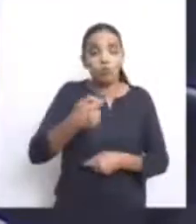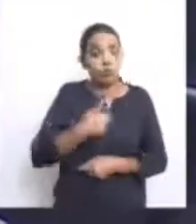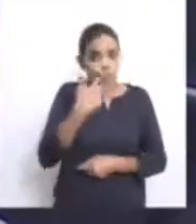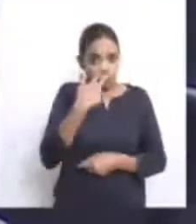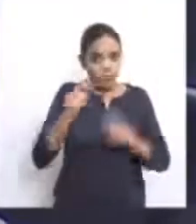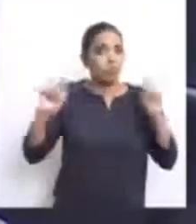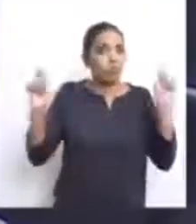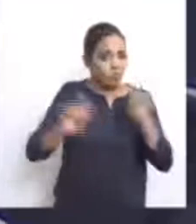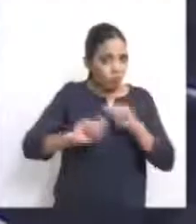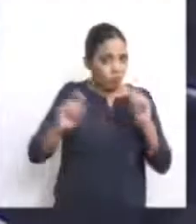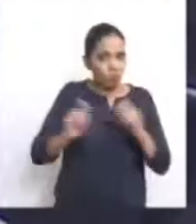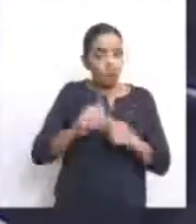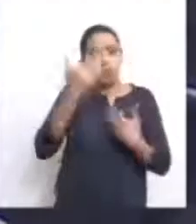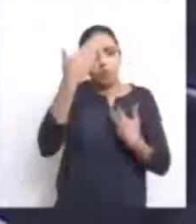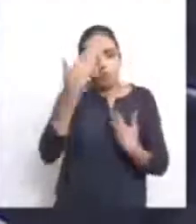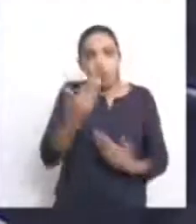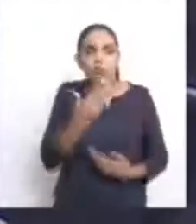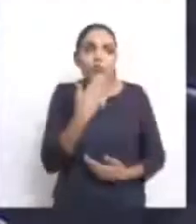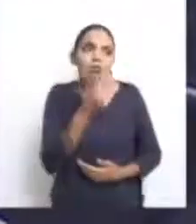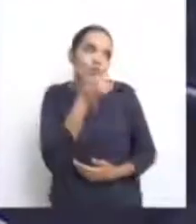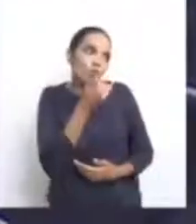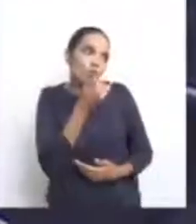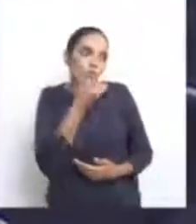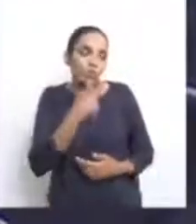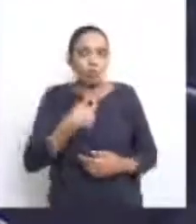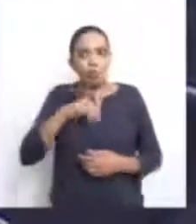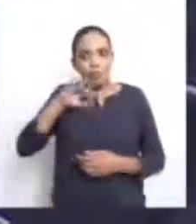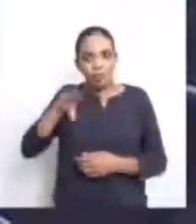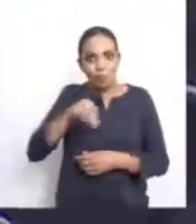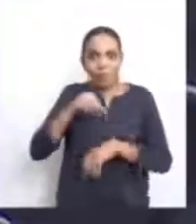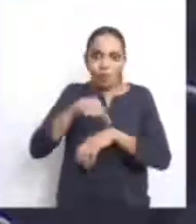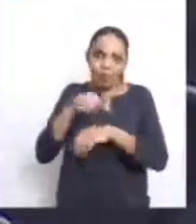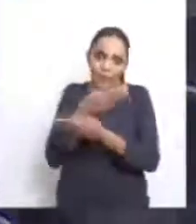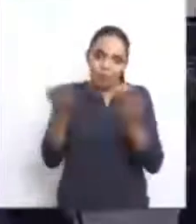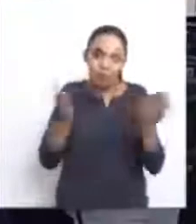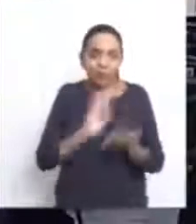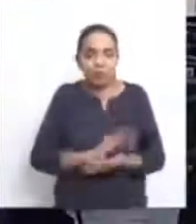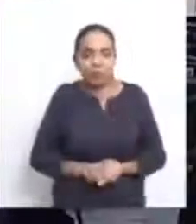possível e viável. agradeço e peço desculpa a todos por tomar o tempo de vocês.